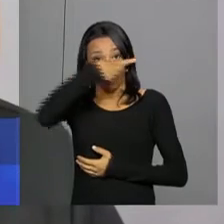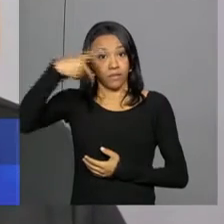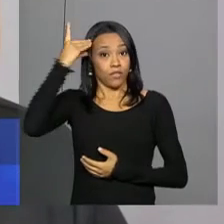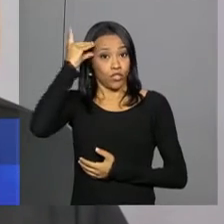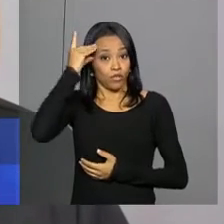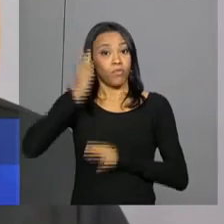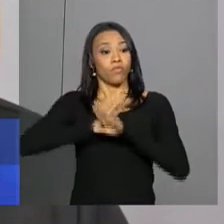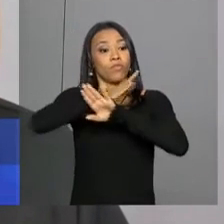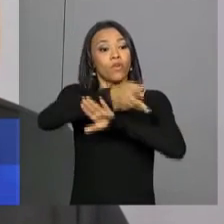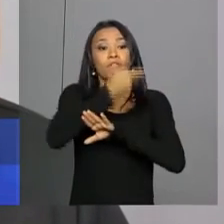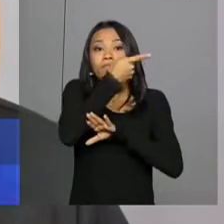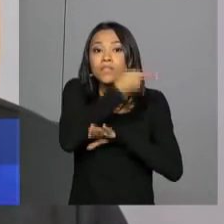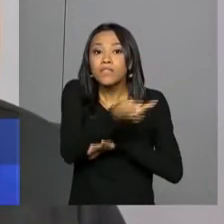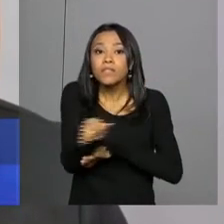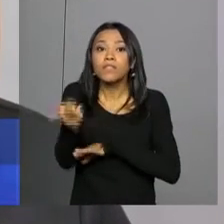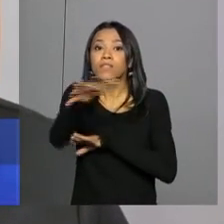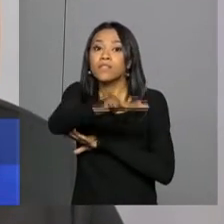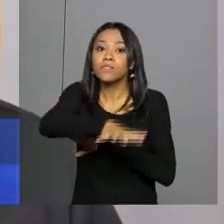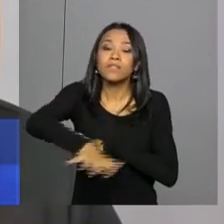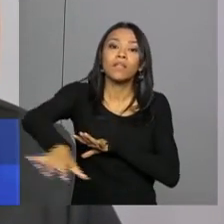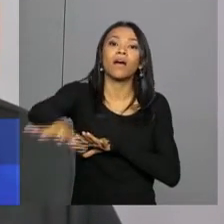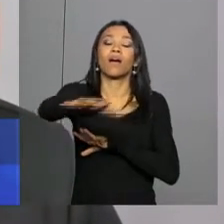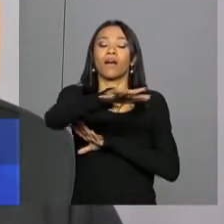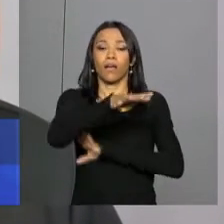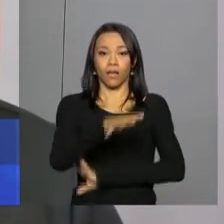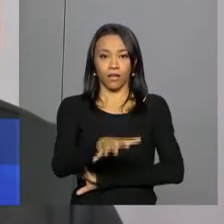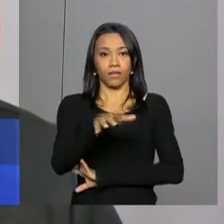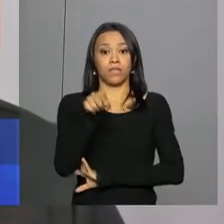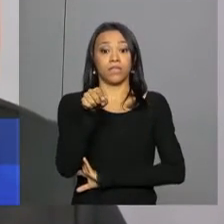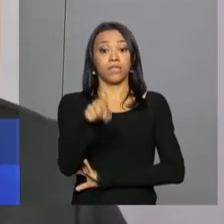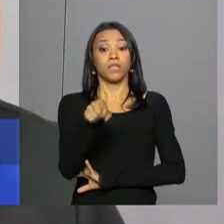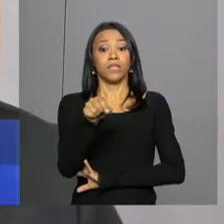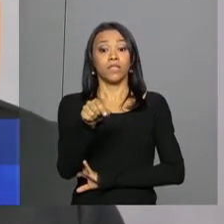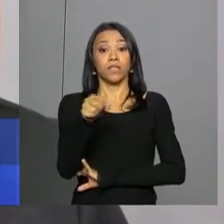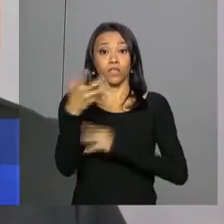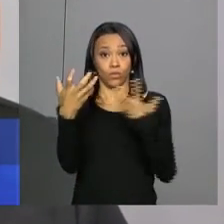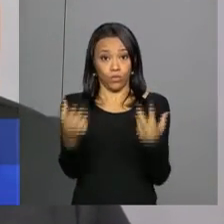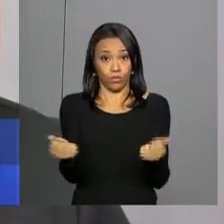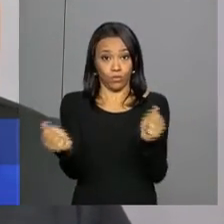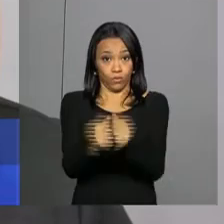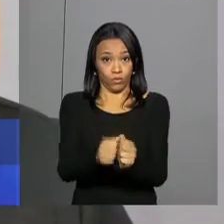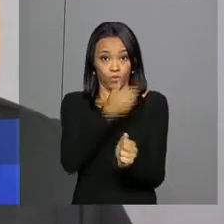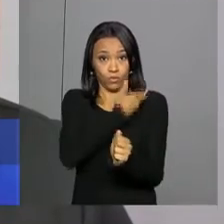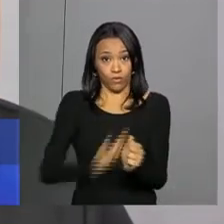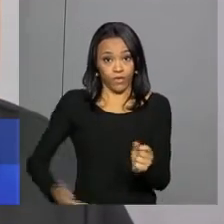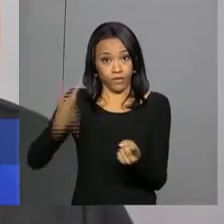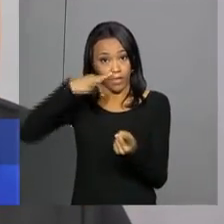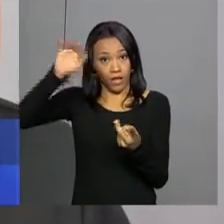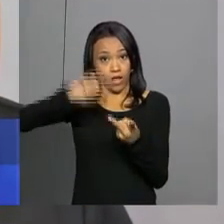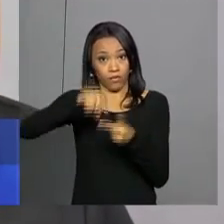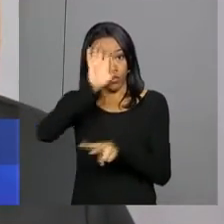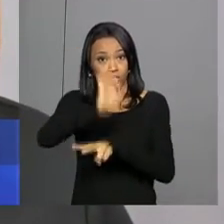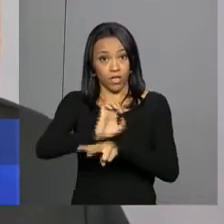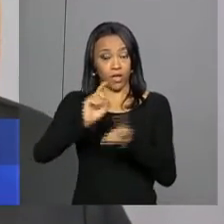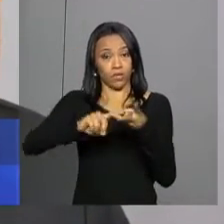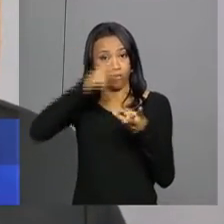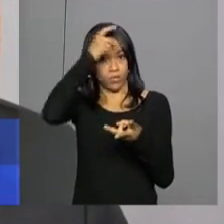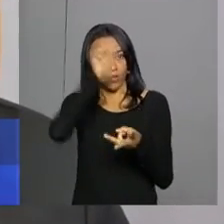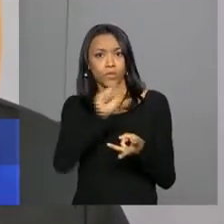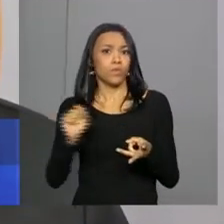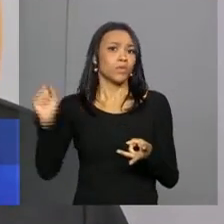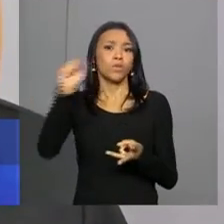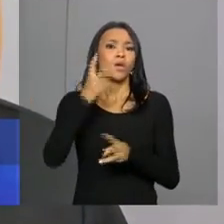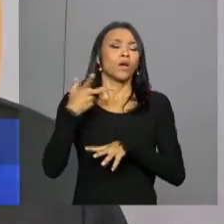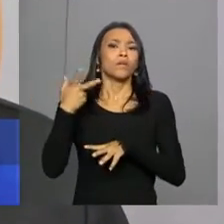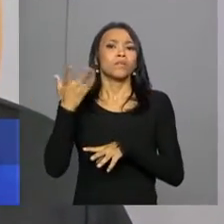acidente, determinou que nós pudéssemos trabalhar juntos, o governo federal e os governos estaduais, buscando não